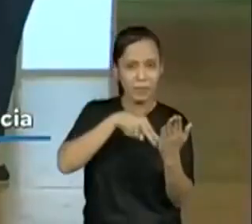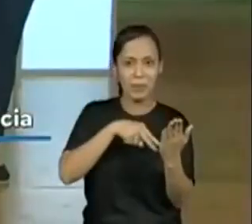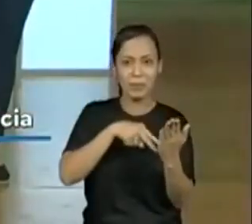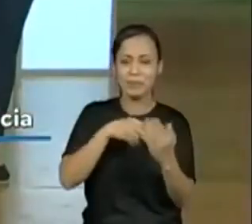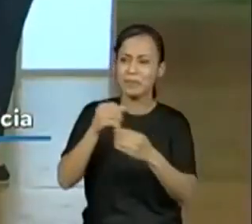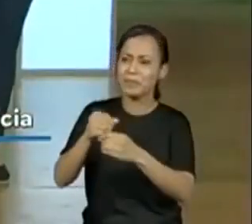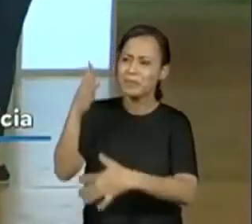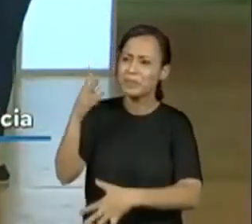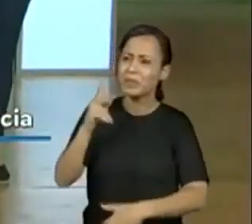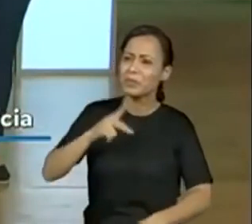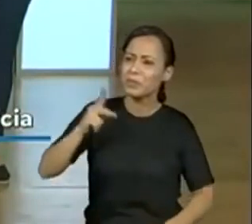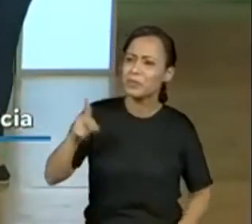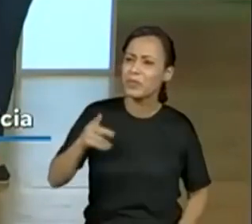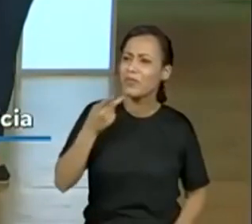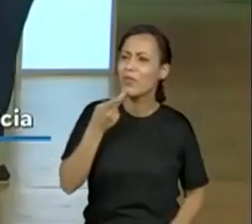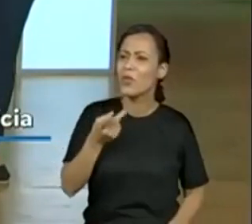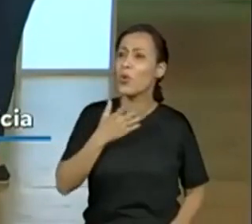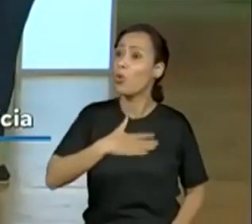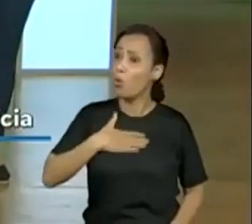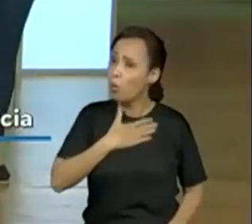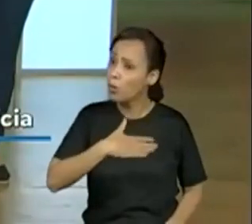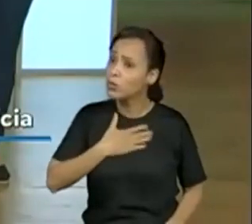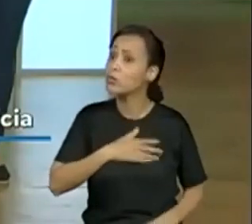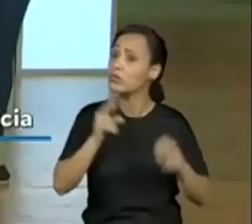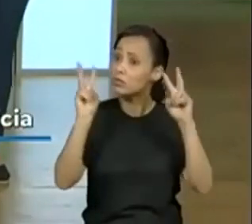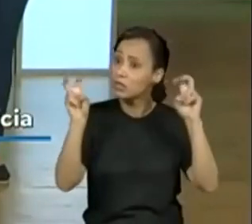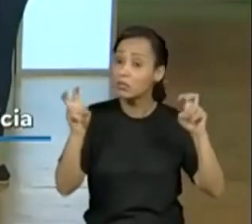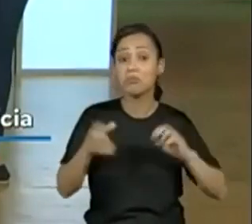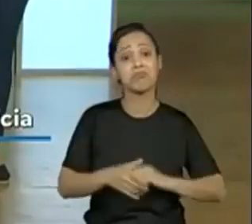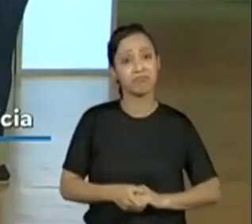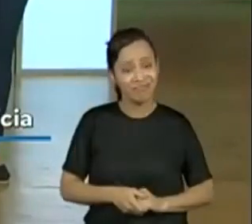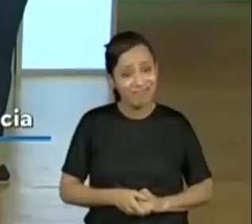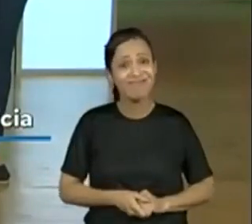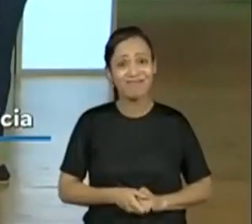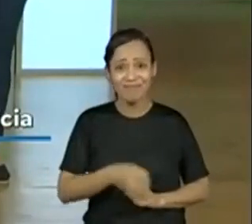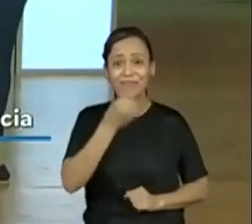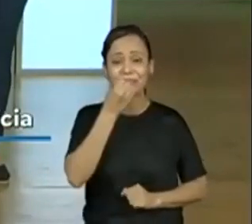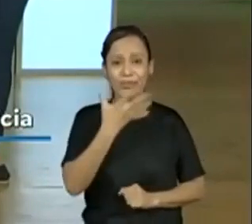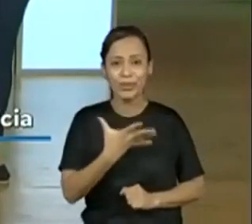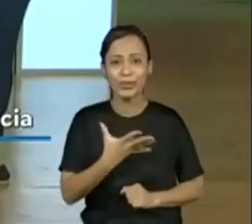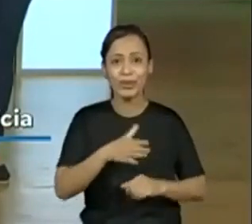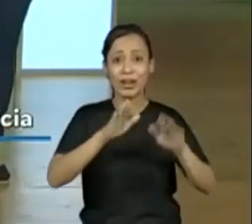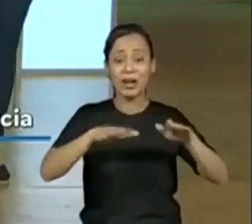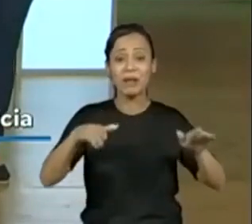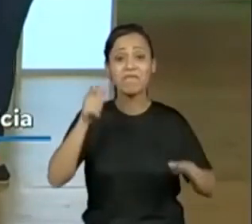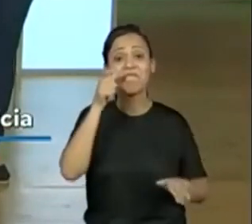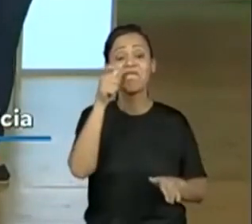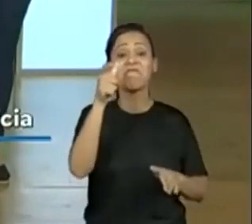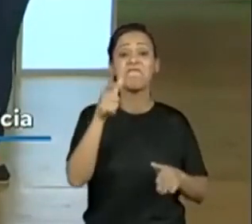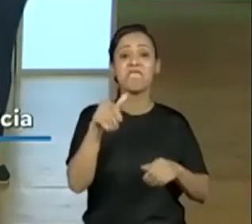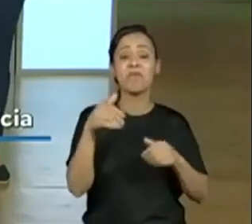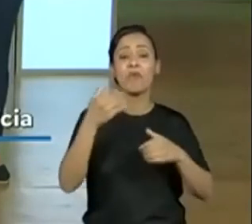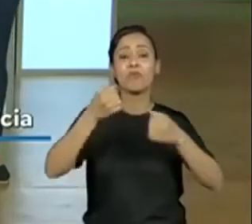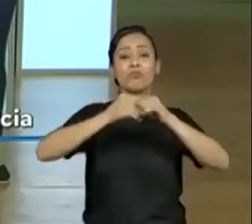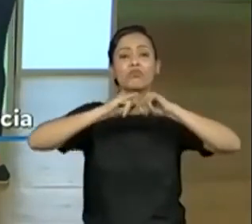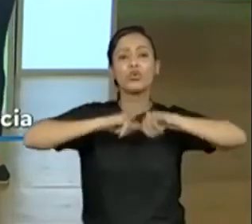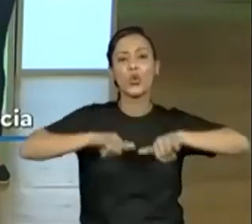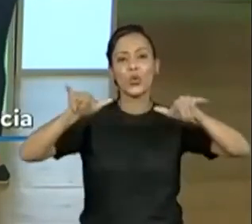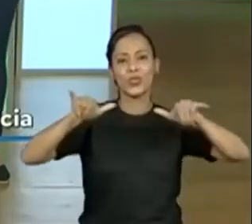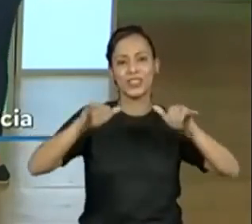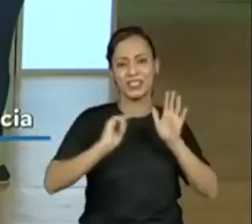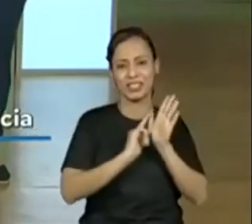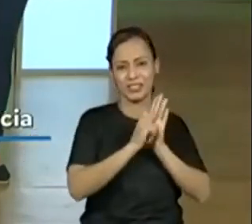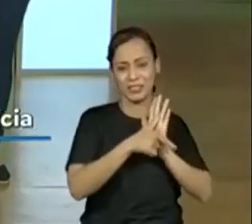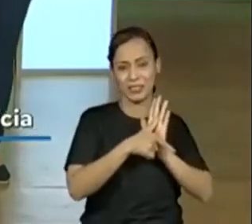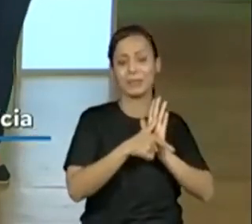professoras estão falando que os alunos estão gostando mesmo, que eles estão presentes, muito legal. E essa notícia... Mas as crianças